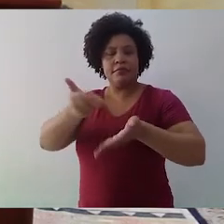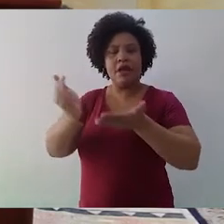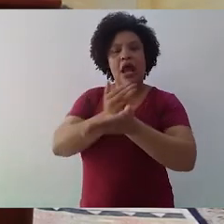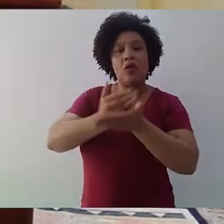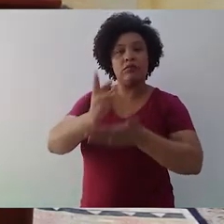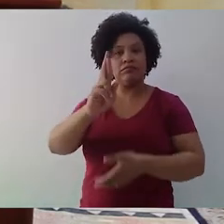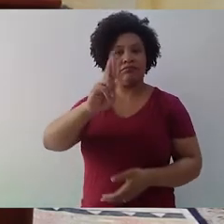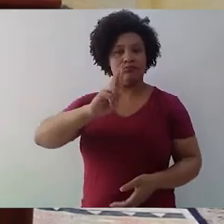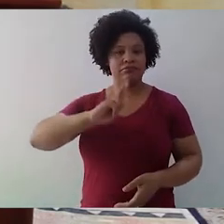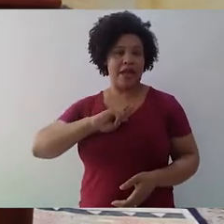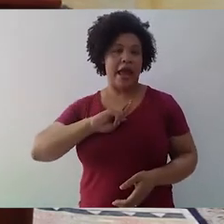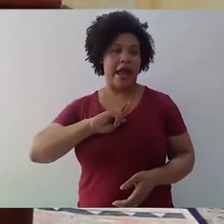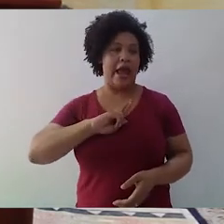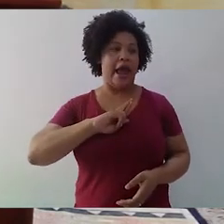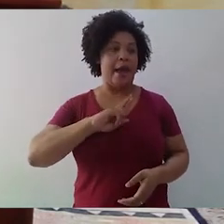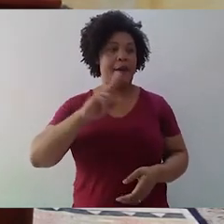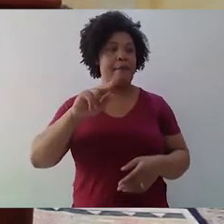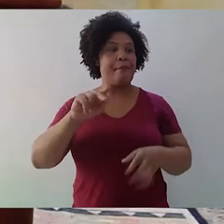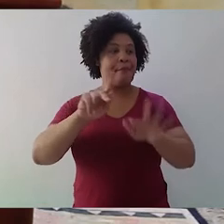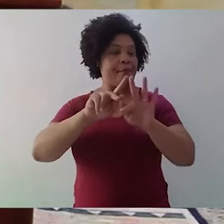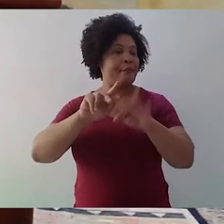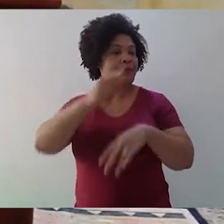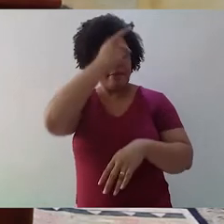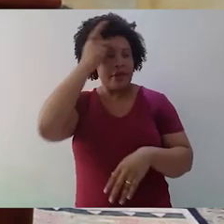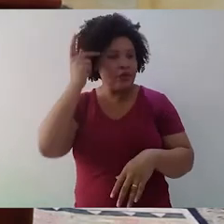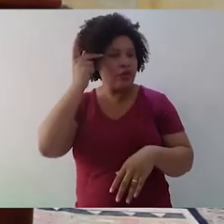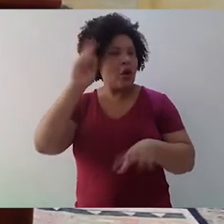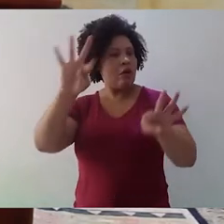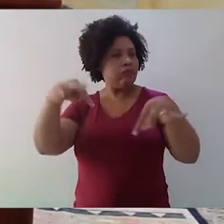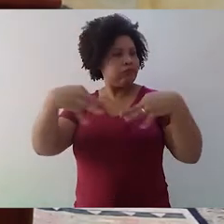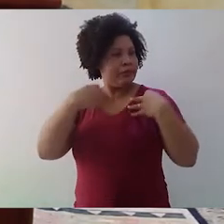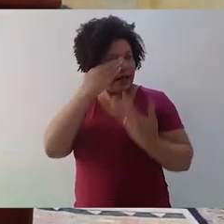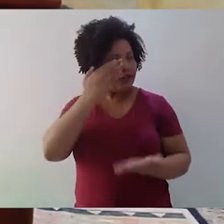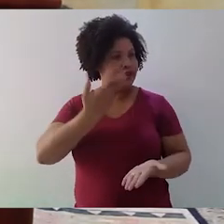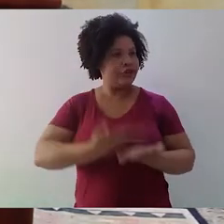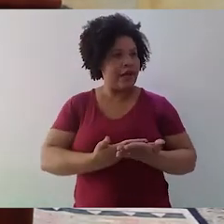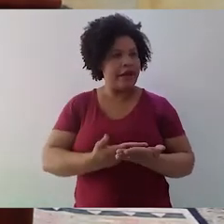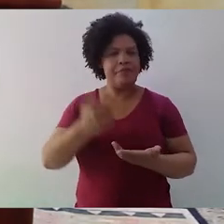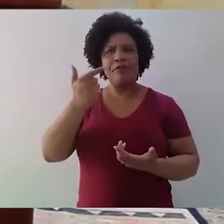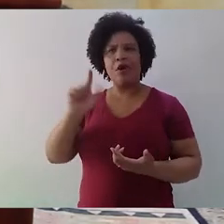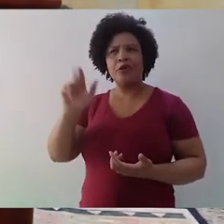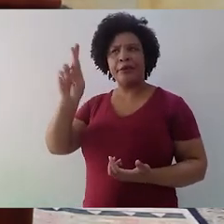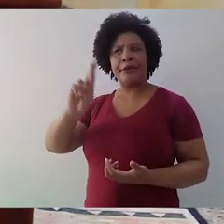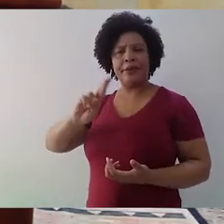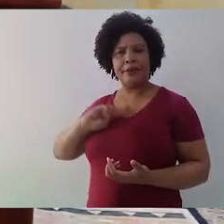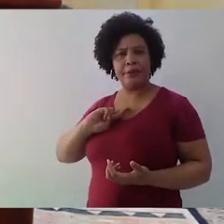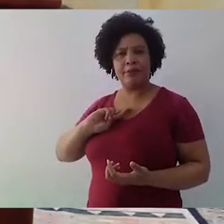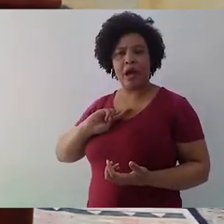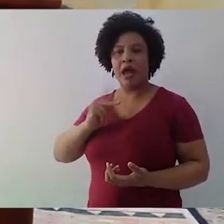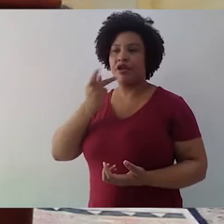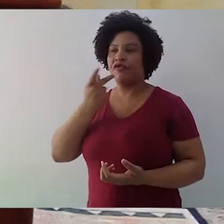respondem, eu falo para convencer o outro. Essa é uma razão pela qual a gente fala. Outros dizem, eu falo para